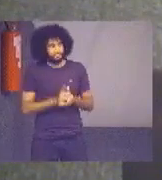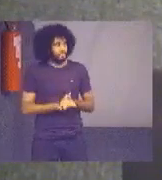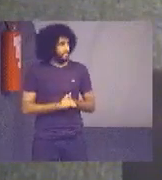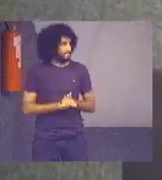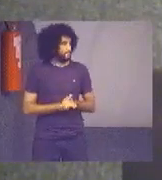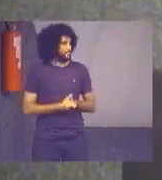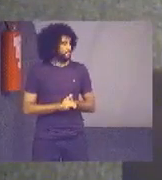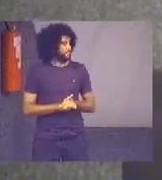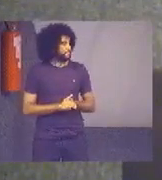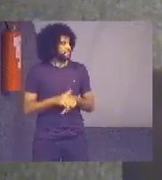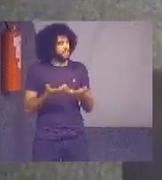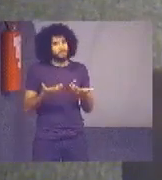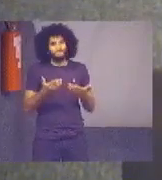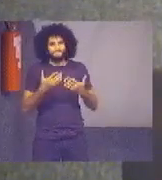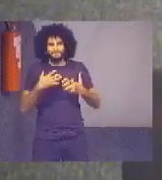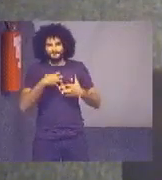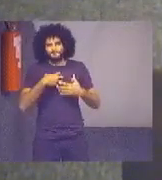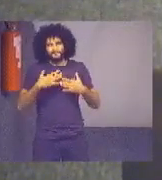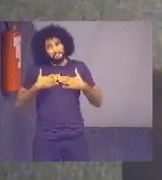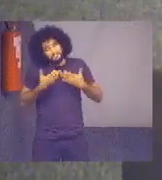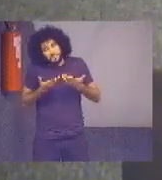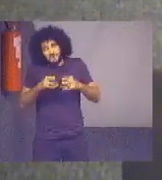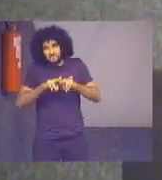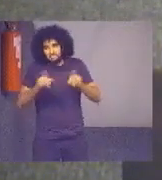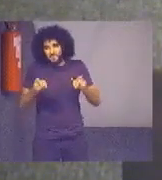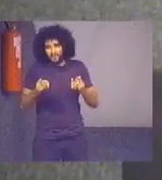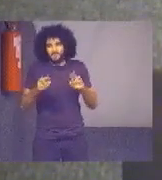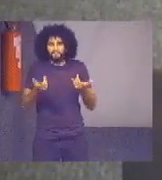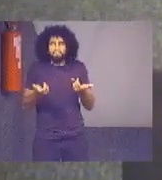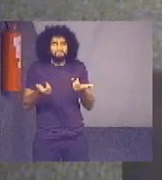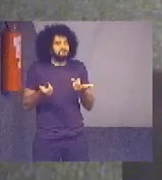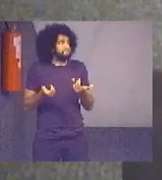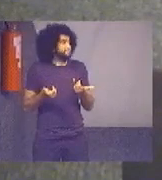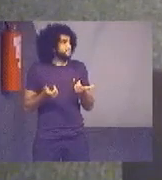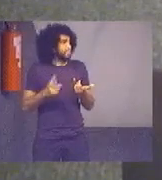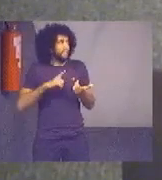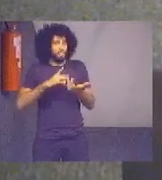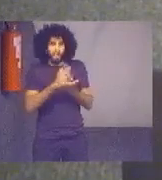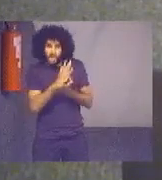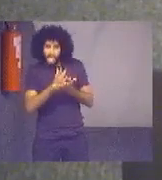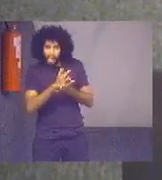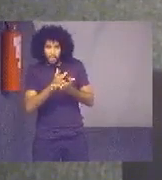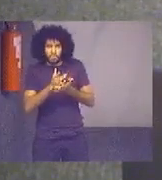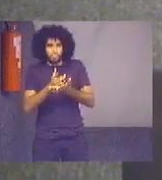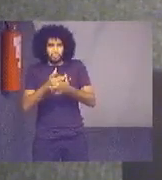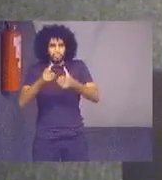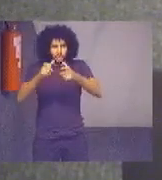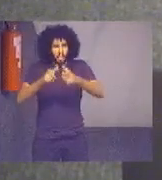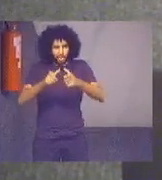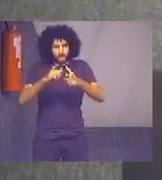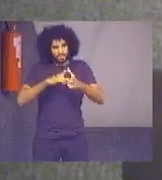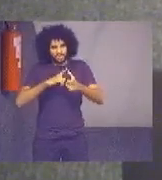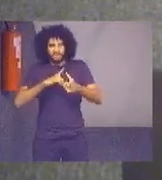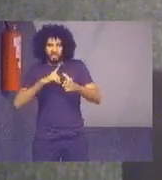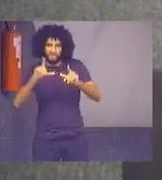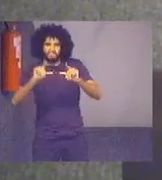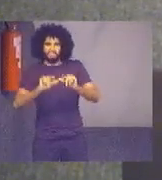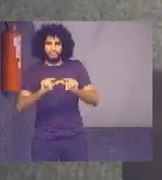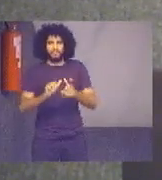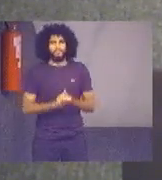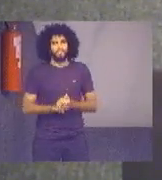Aqui eu tenho um pouco de surpresa, mas é realmente, infelizmente, a gente tem um outro tribunal, não é um padrão geral, mas eu vou chegar lá depois,